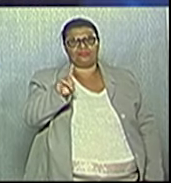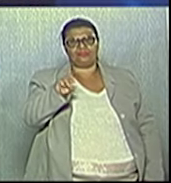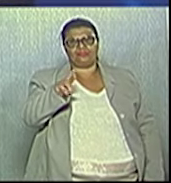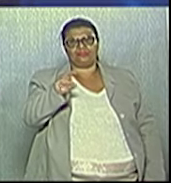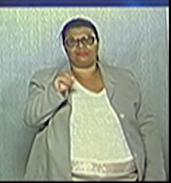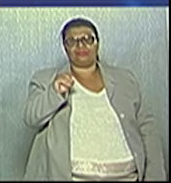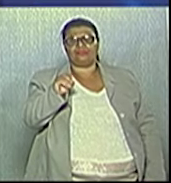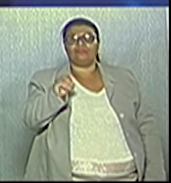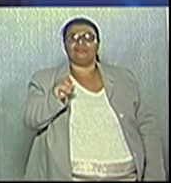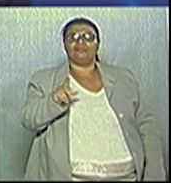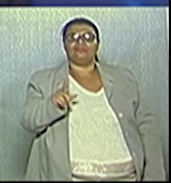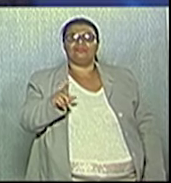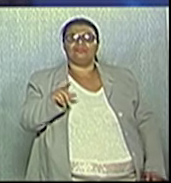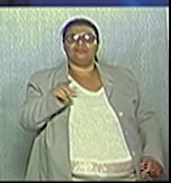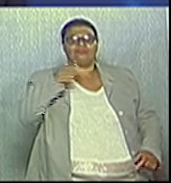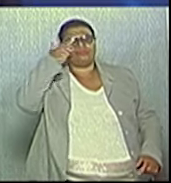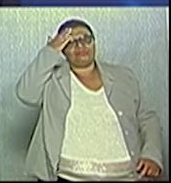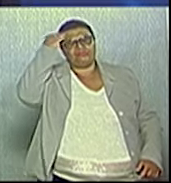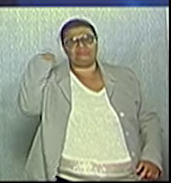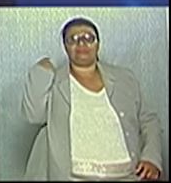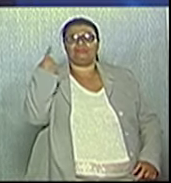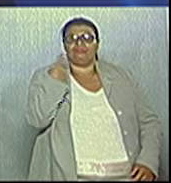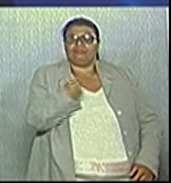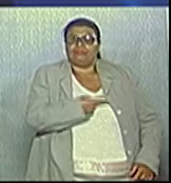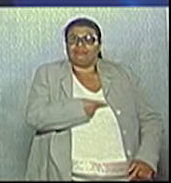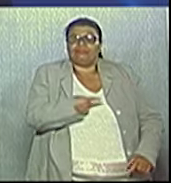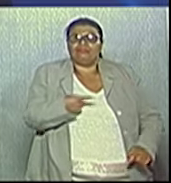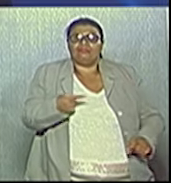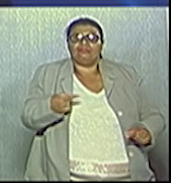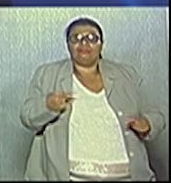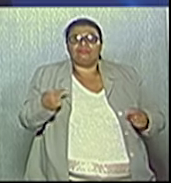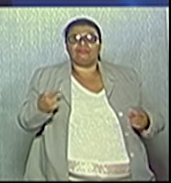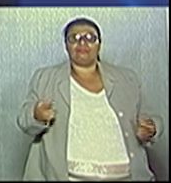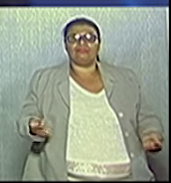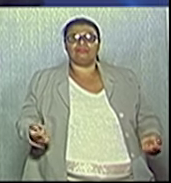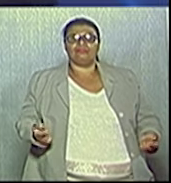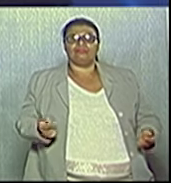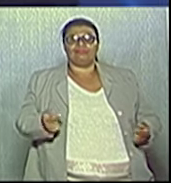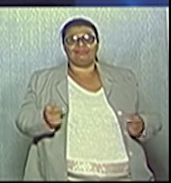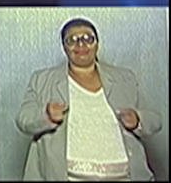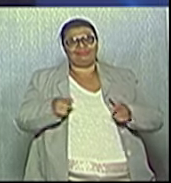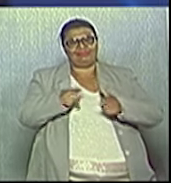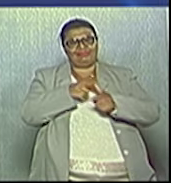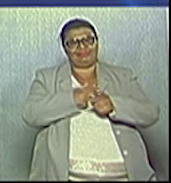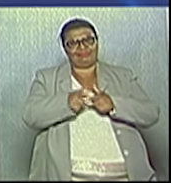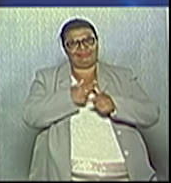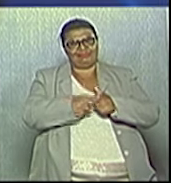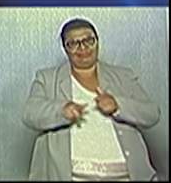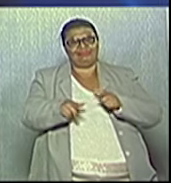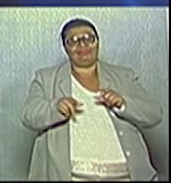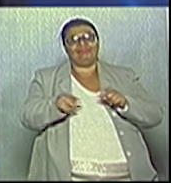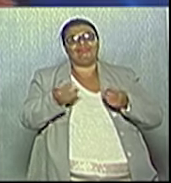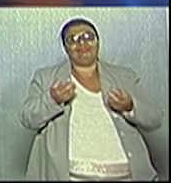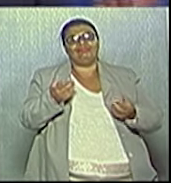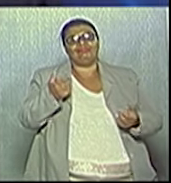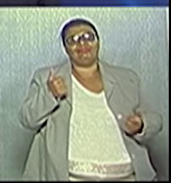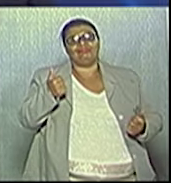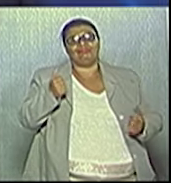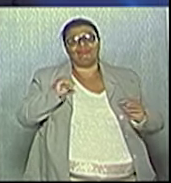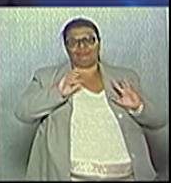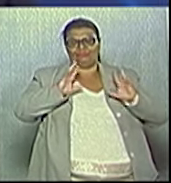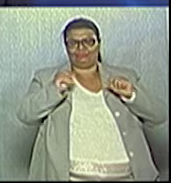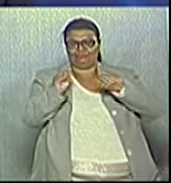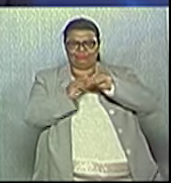Pedro Mota, nós sabemos que a situação está toda